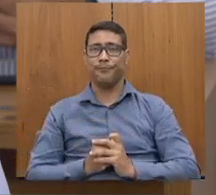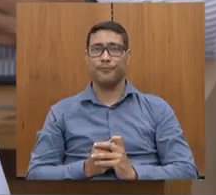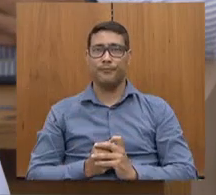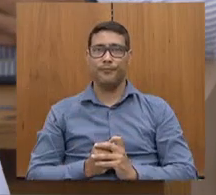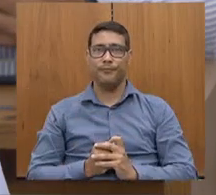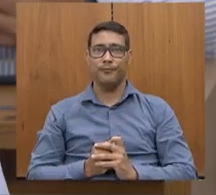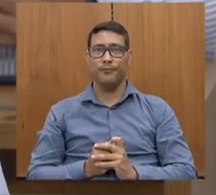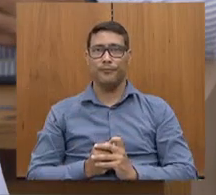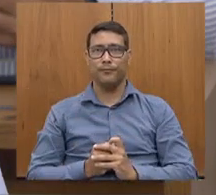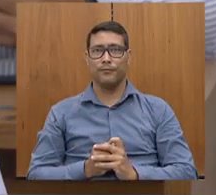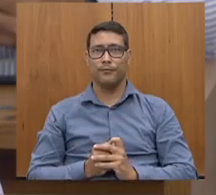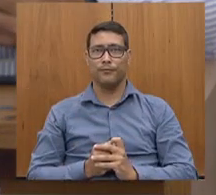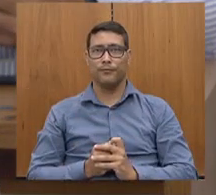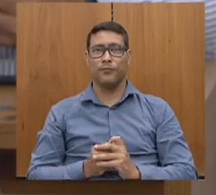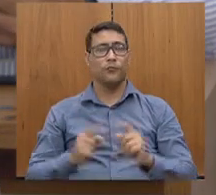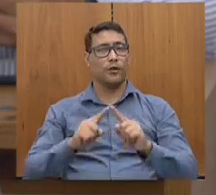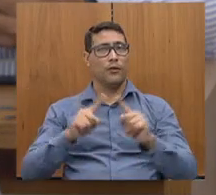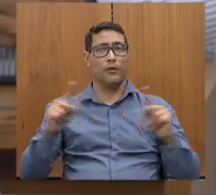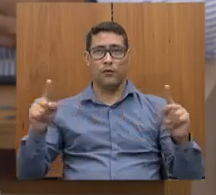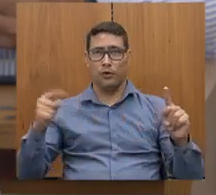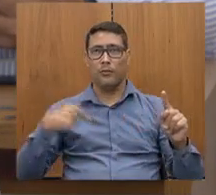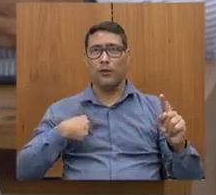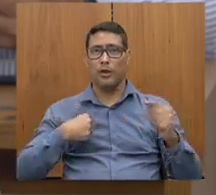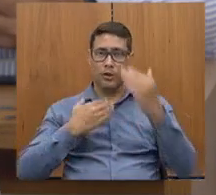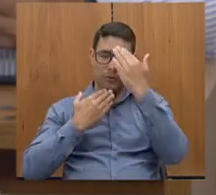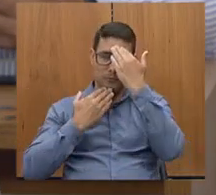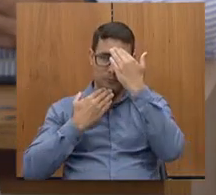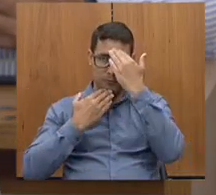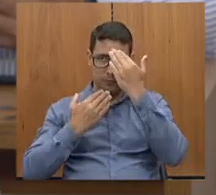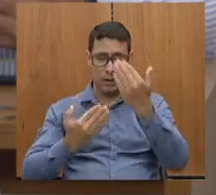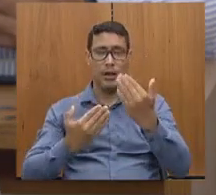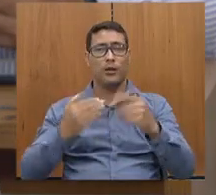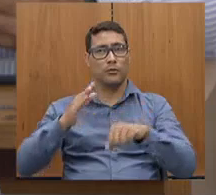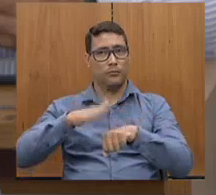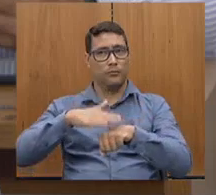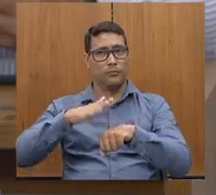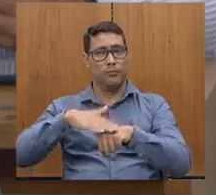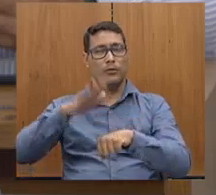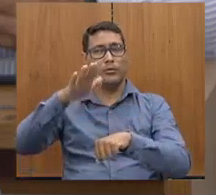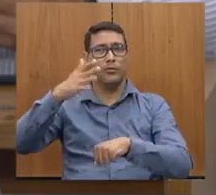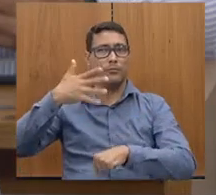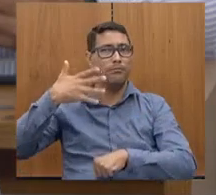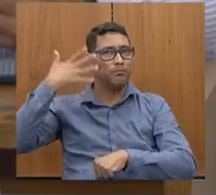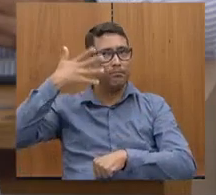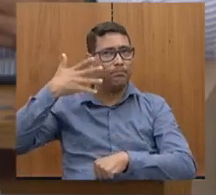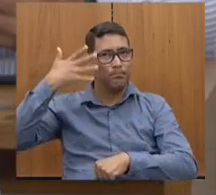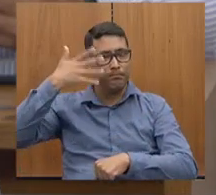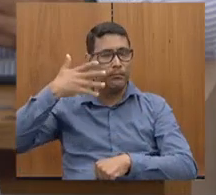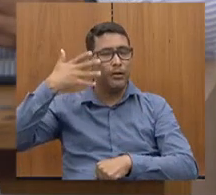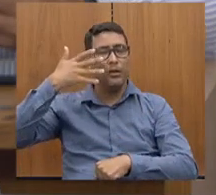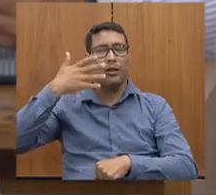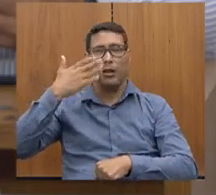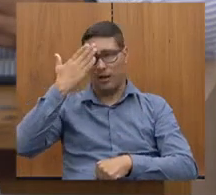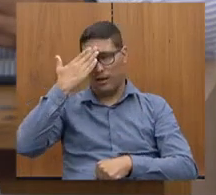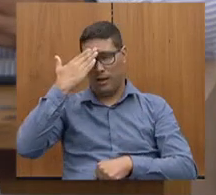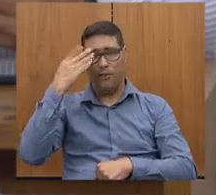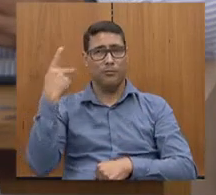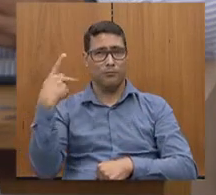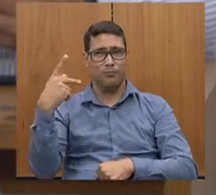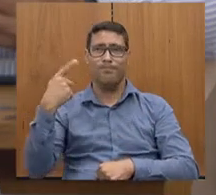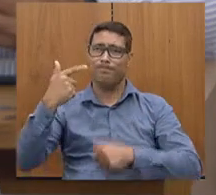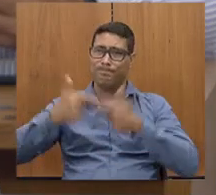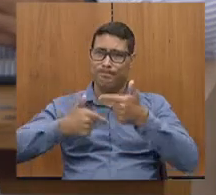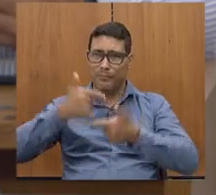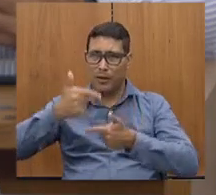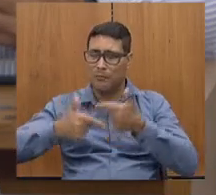de qualquer forma, mais uma vez, obrigado aí pelas palavras. a gente sabe que a sua atuação por